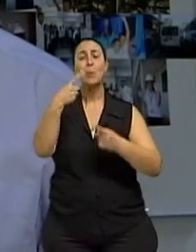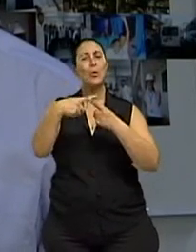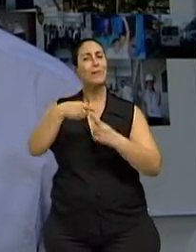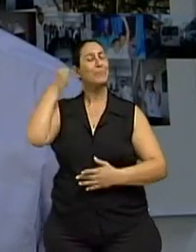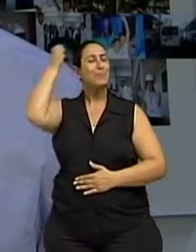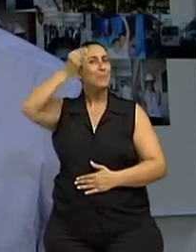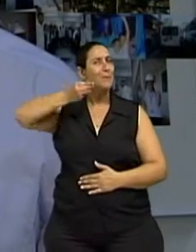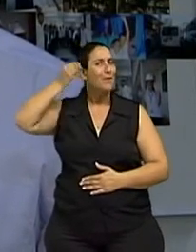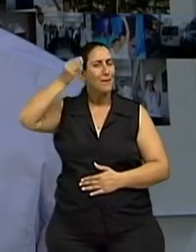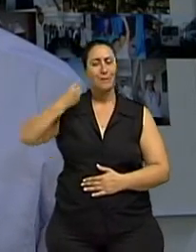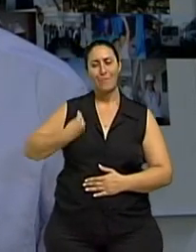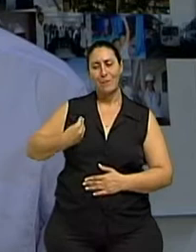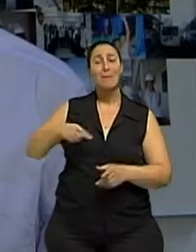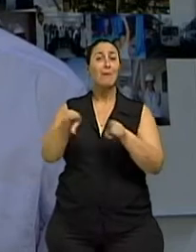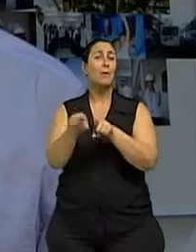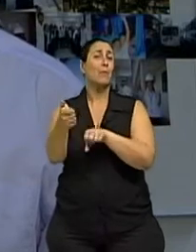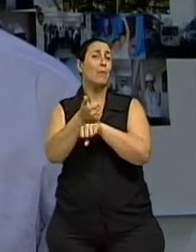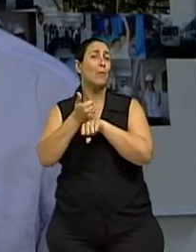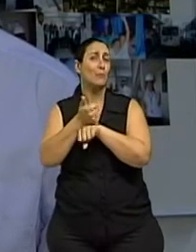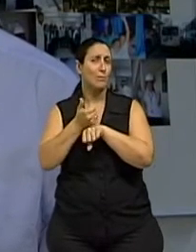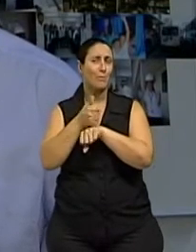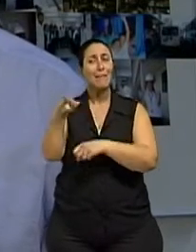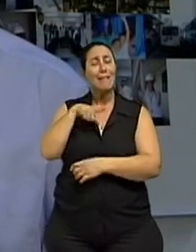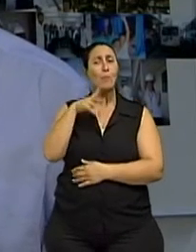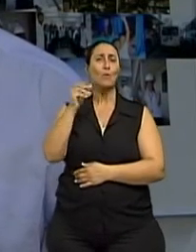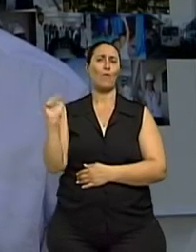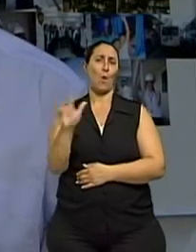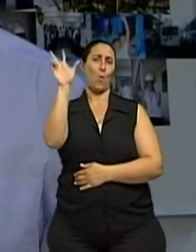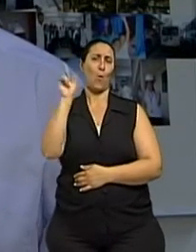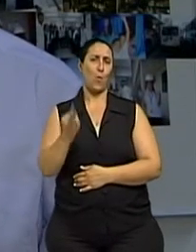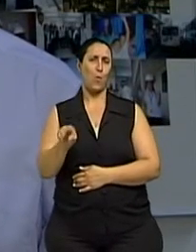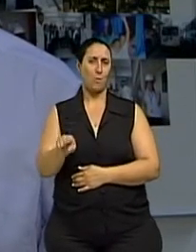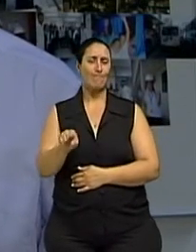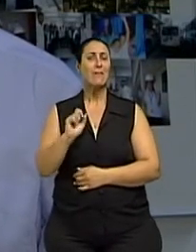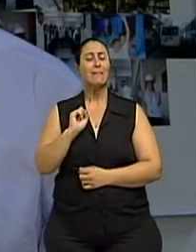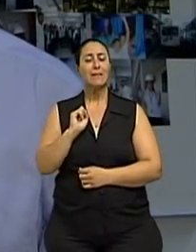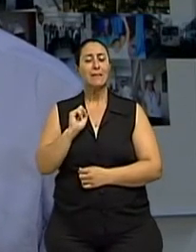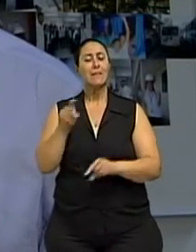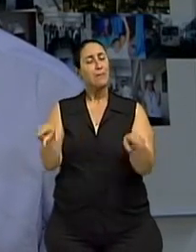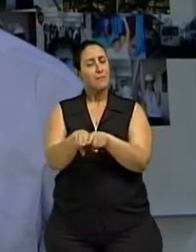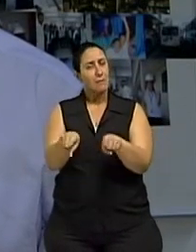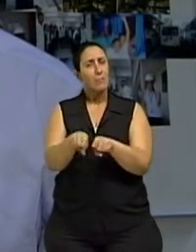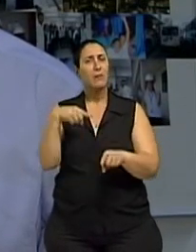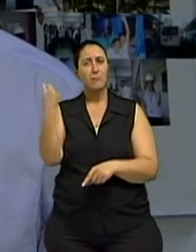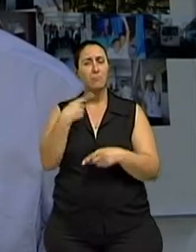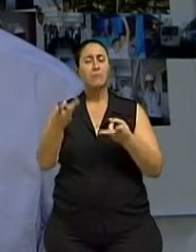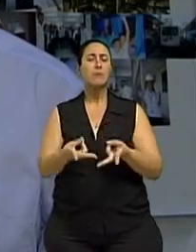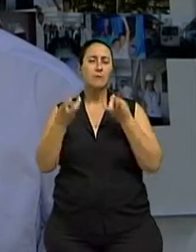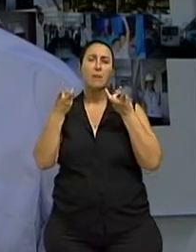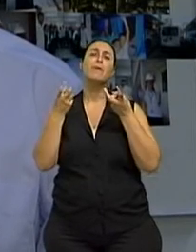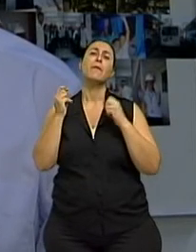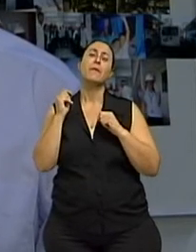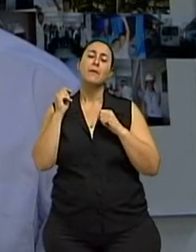e profissional também é muito valiosa. E isso faz com que os jovens